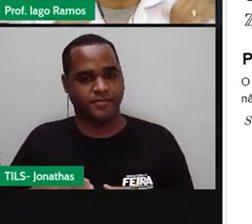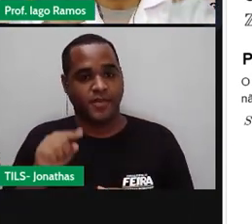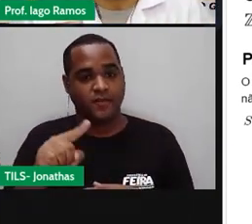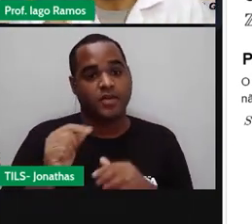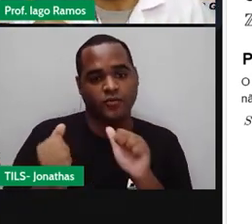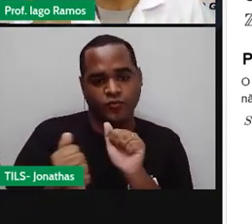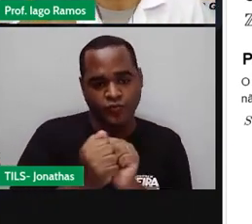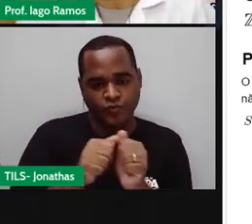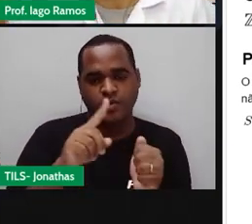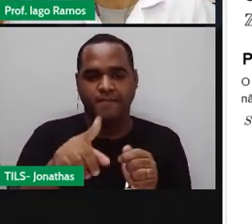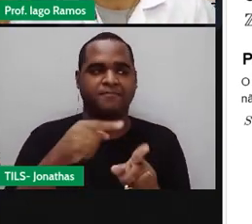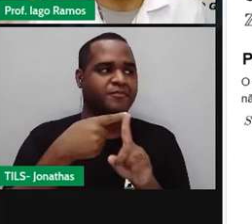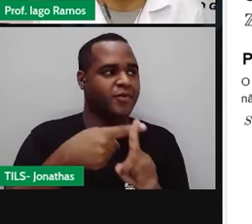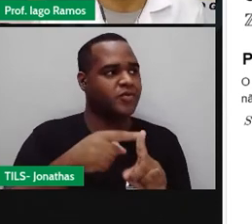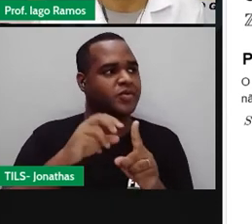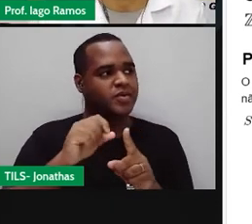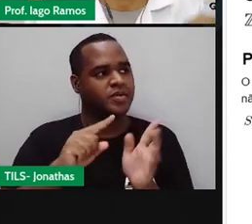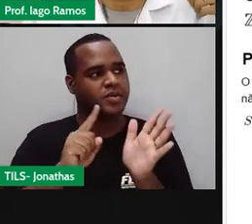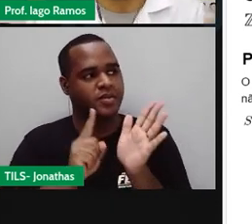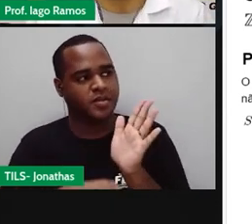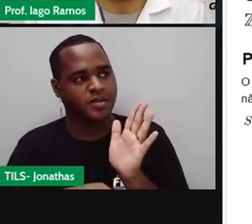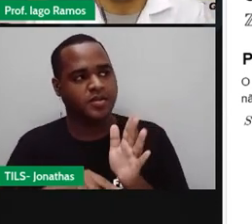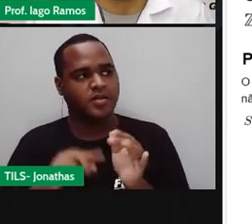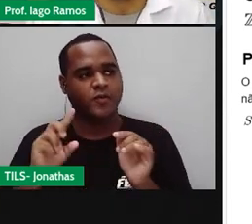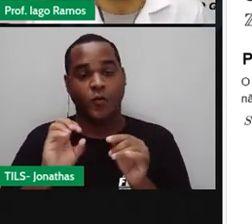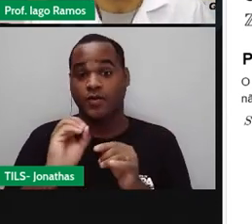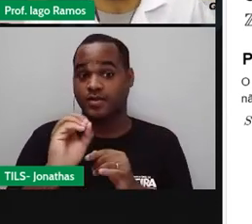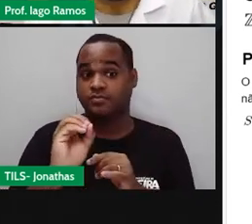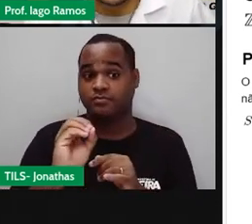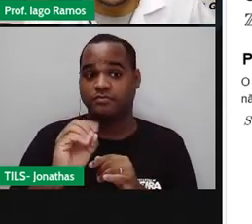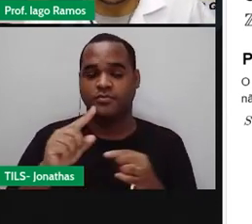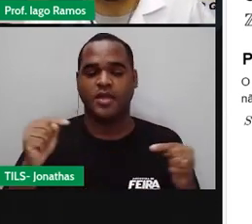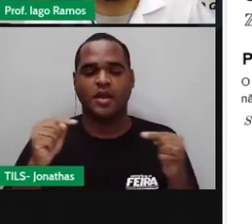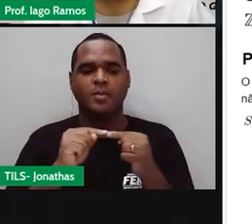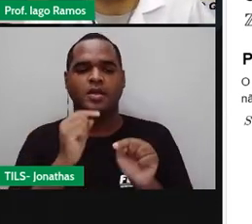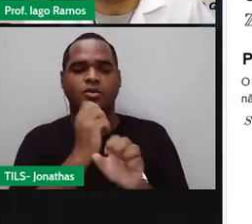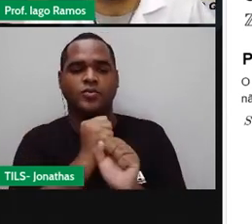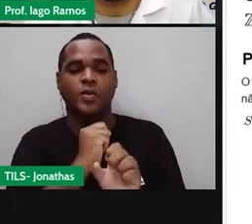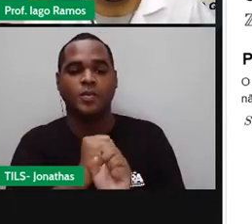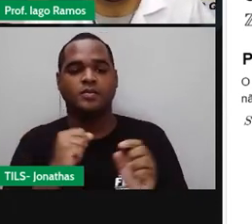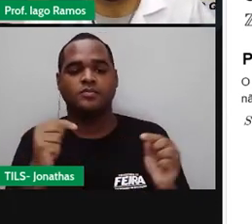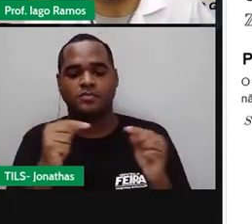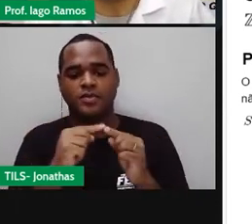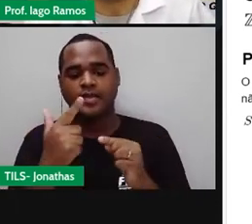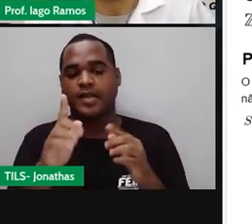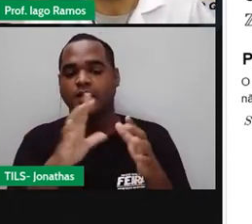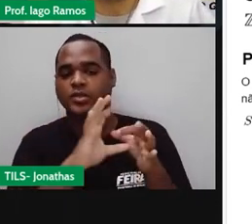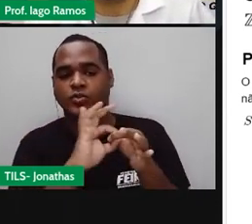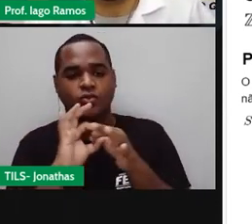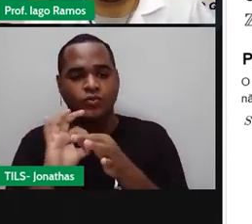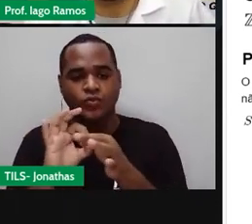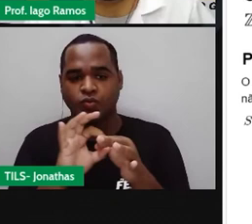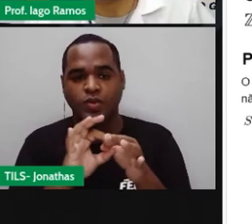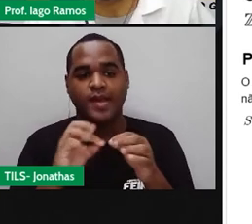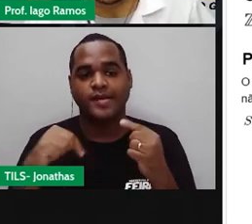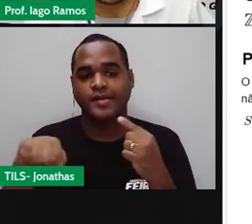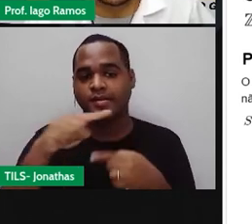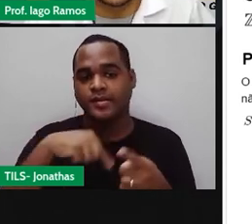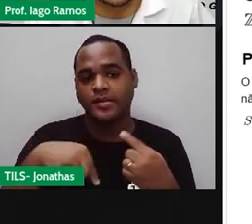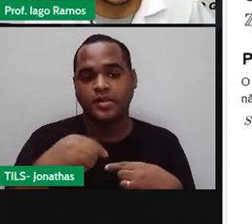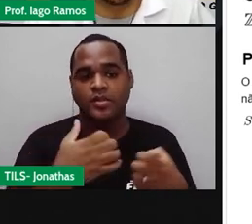positivos, negativos e o zero, o resultado é o conjunto dos números